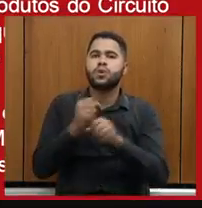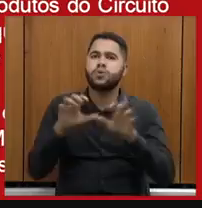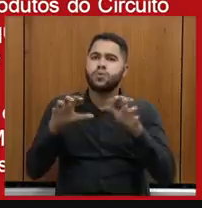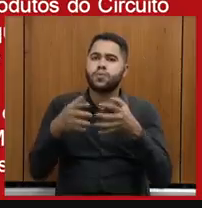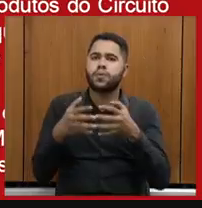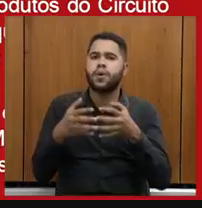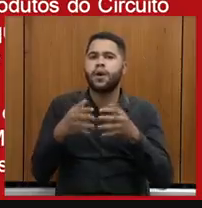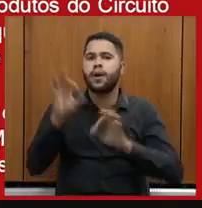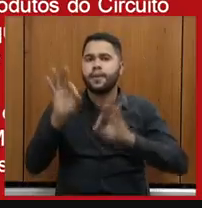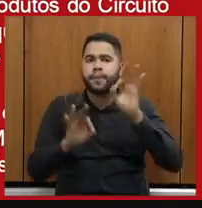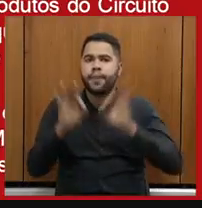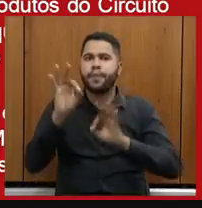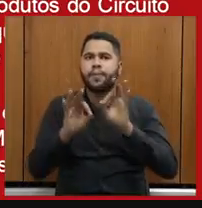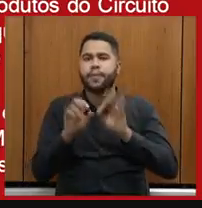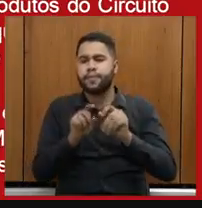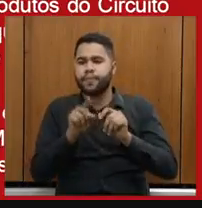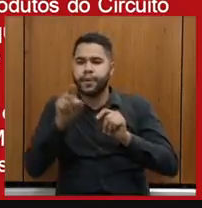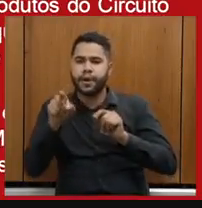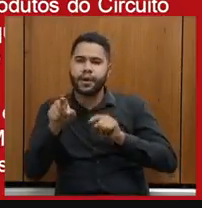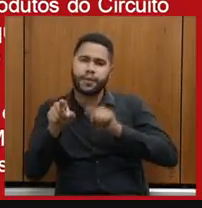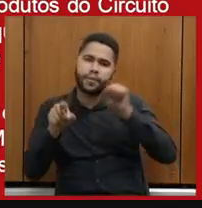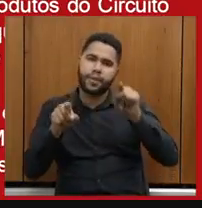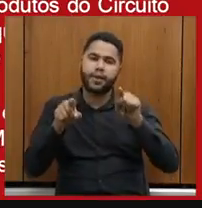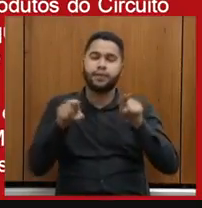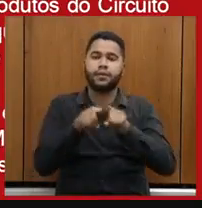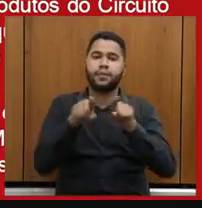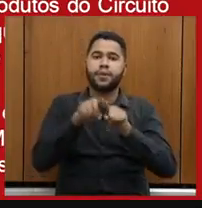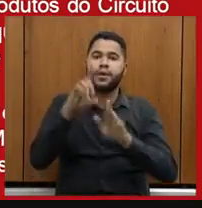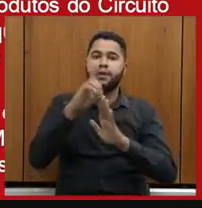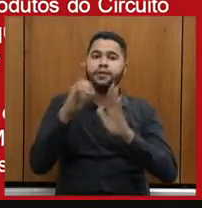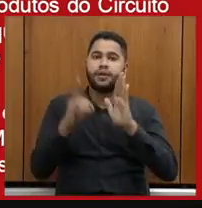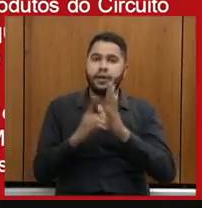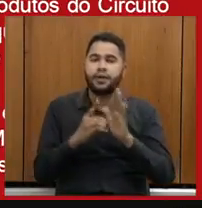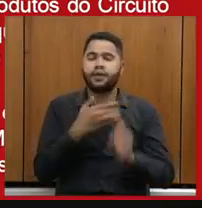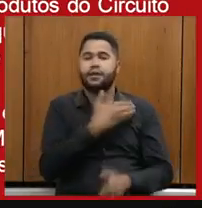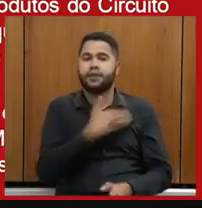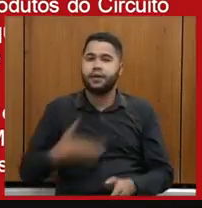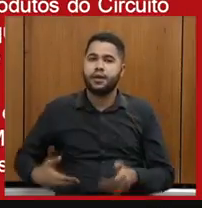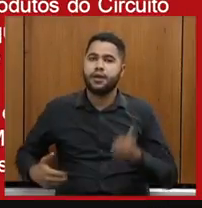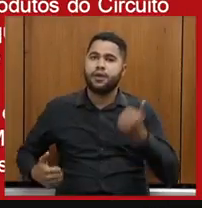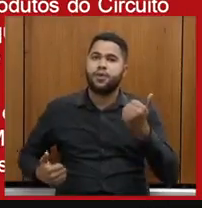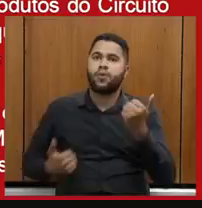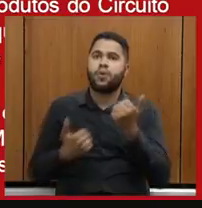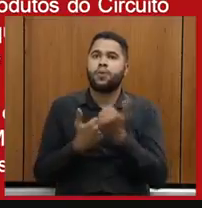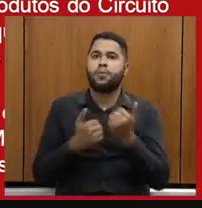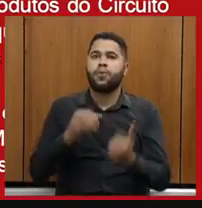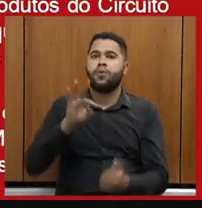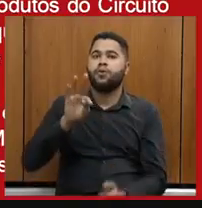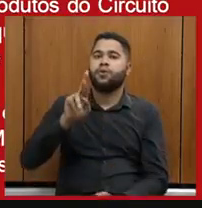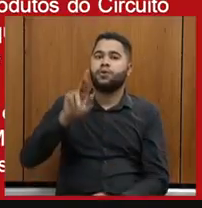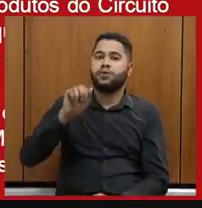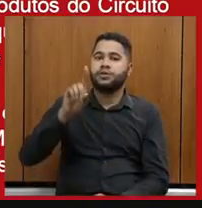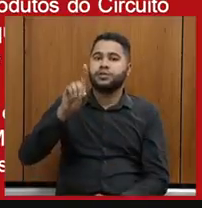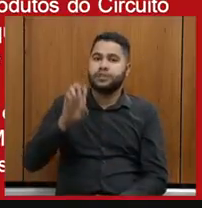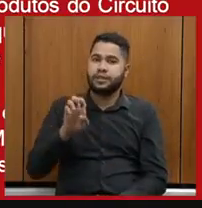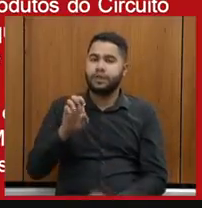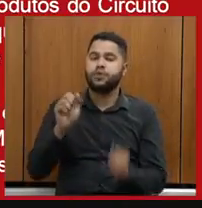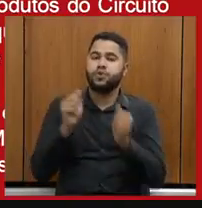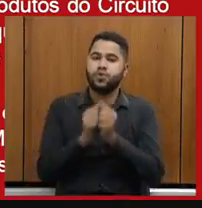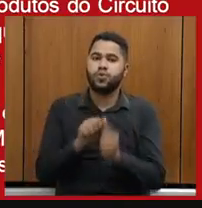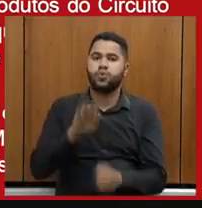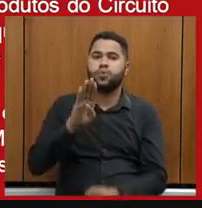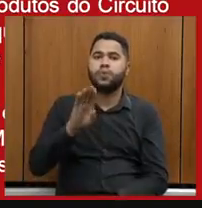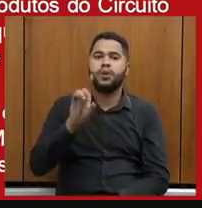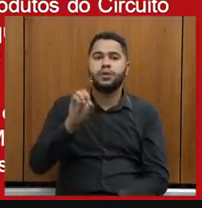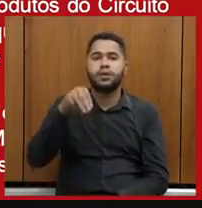de medidas para cá, e também haverão decretos governamentais. O apoio ao trade turístico tem acontecido com o BDMG, que